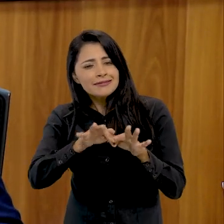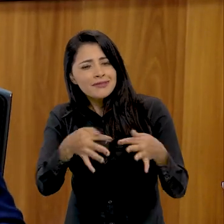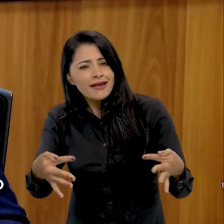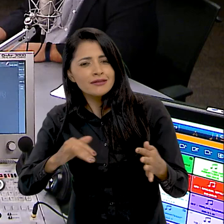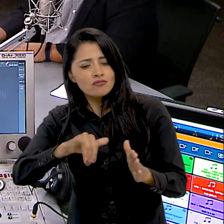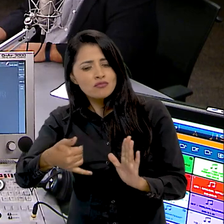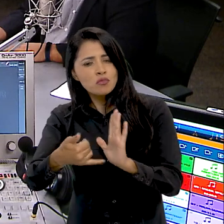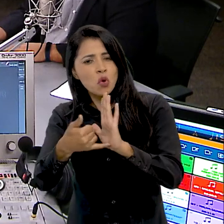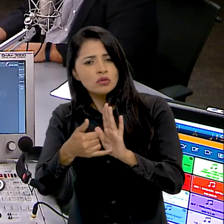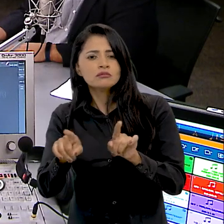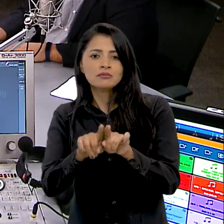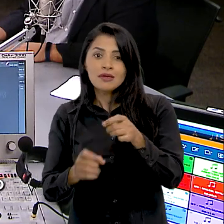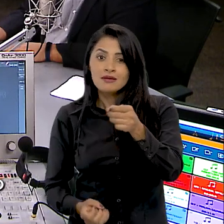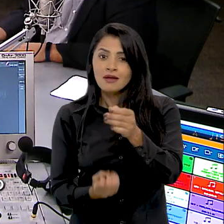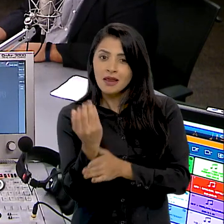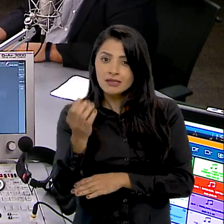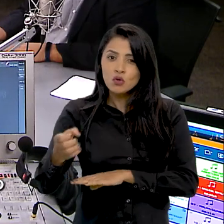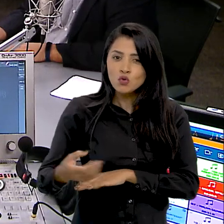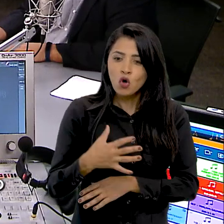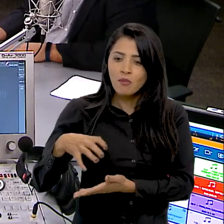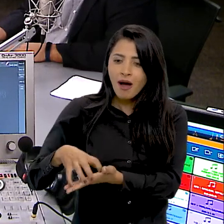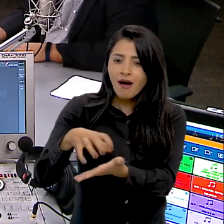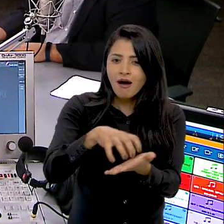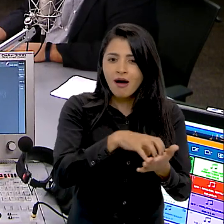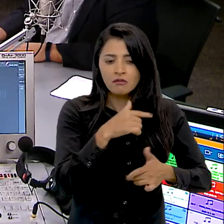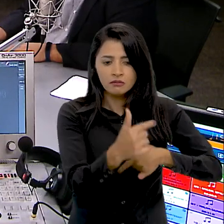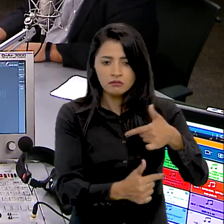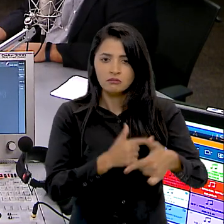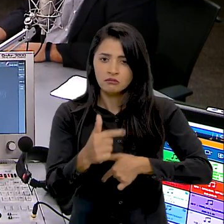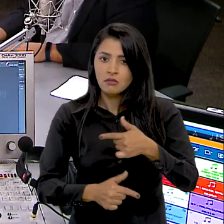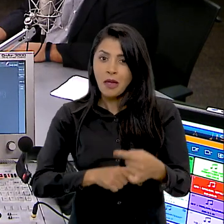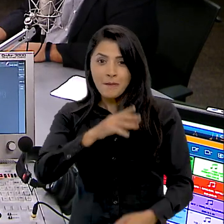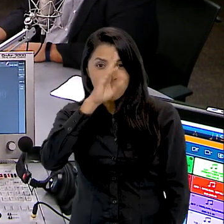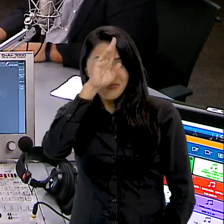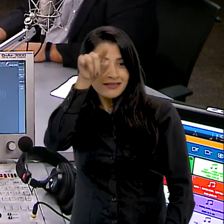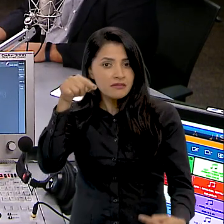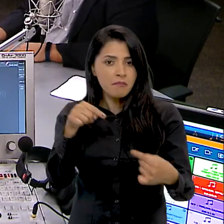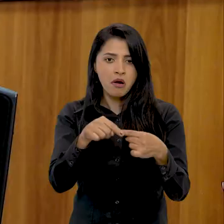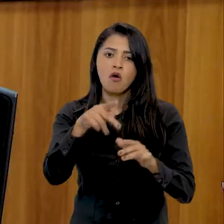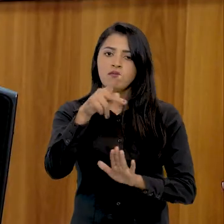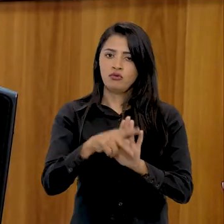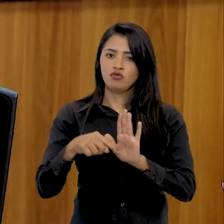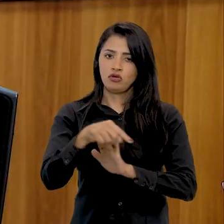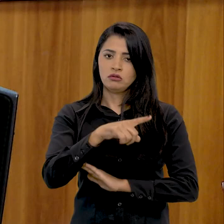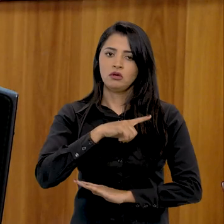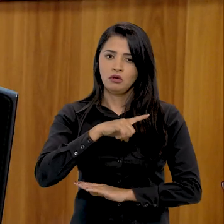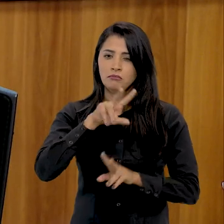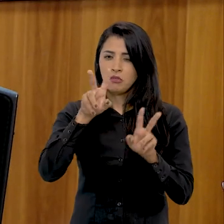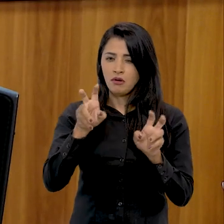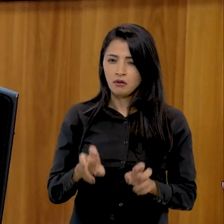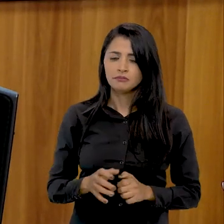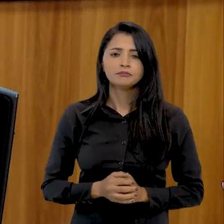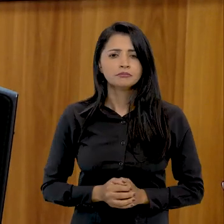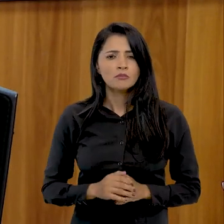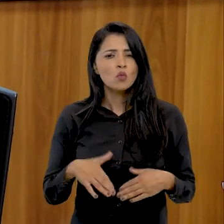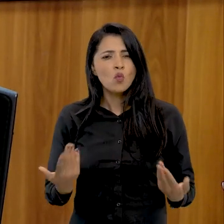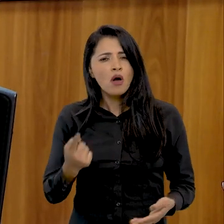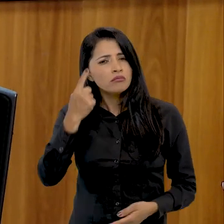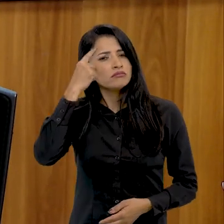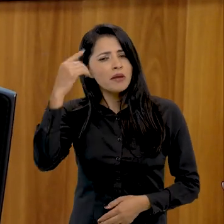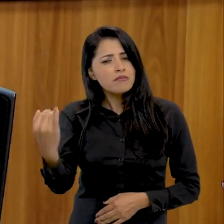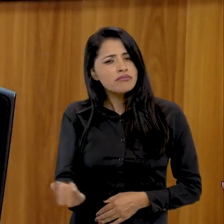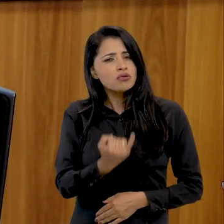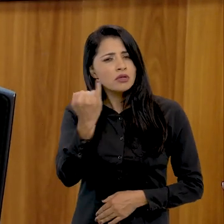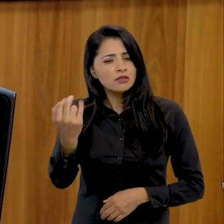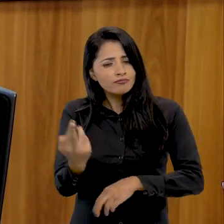impostos e a criação de novos postos de trabalho são os principais pontos do projeto. Qual que é a ideia e a importância da